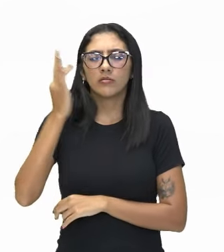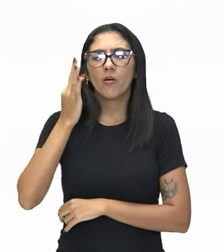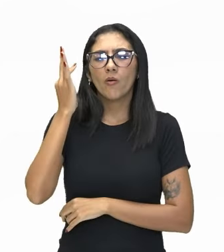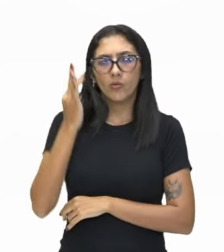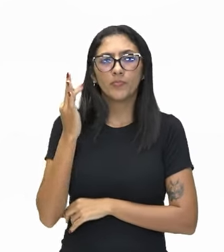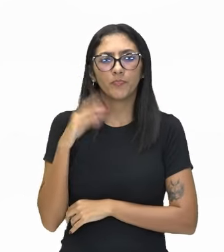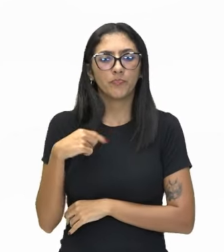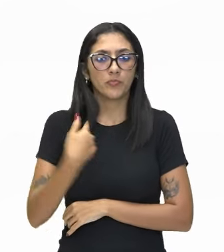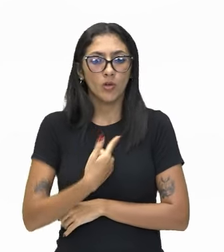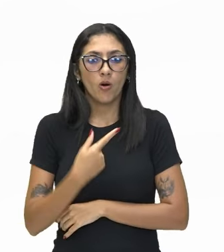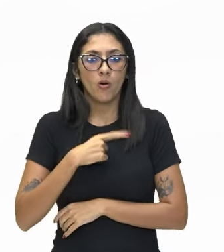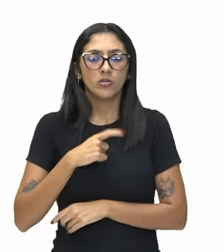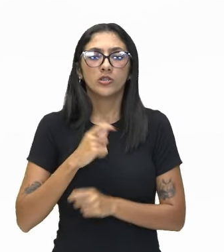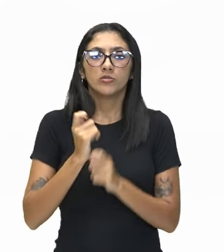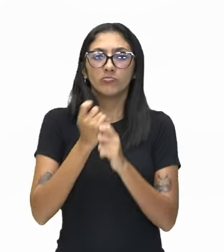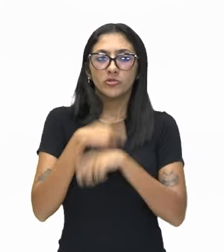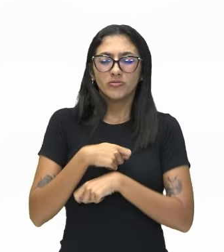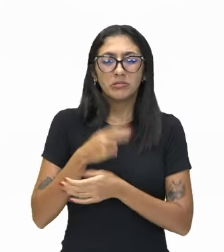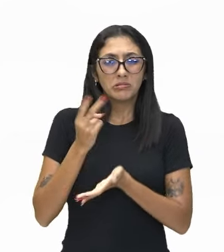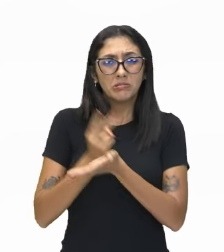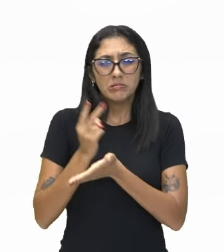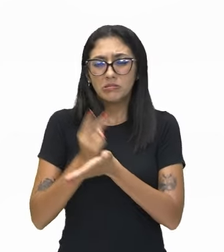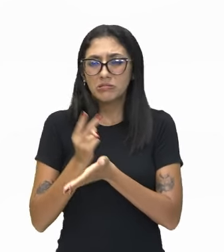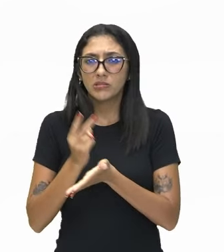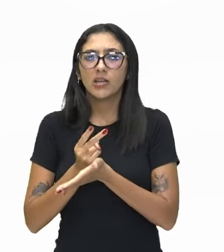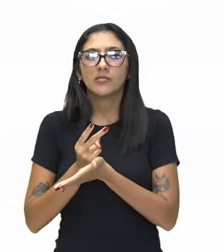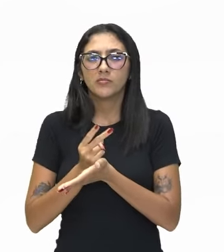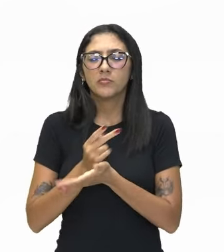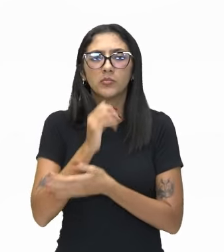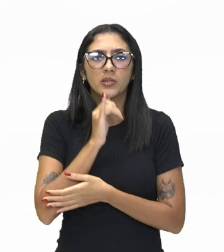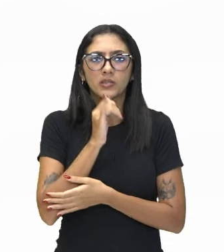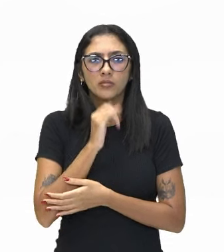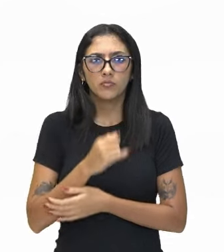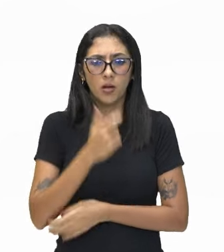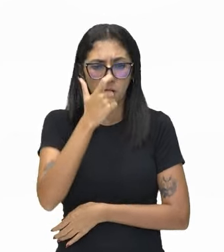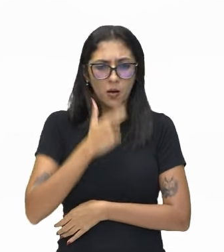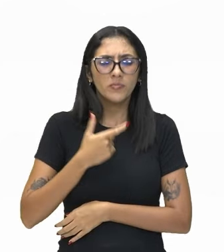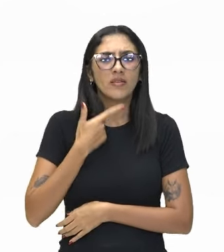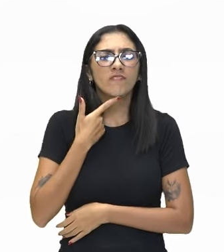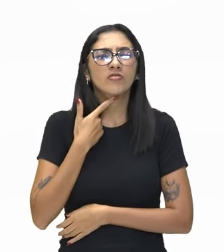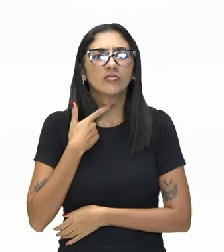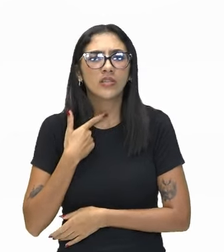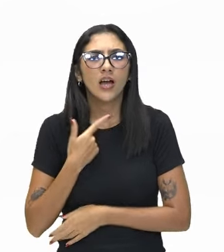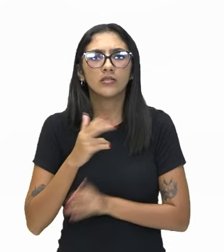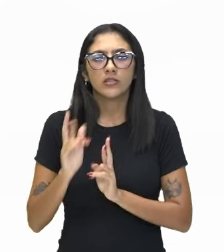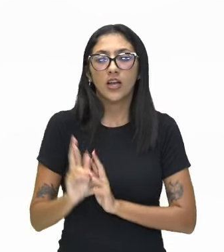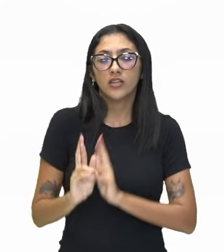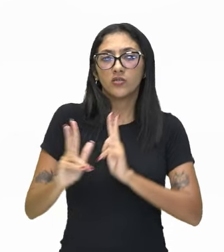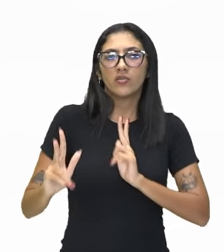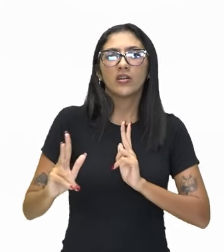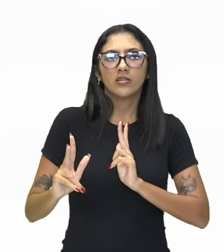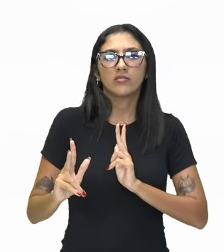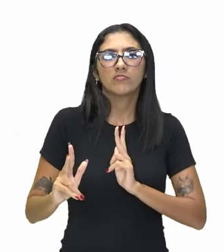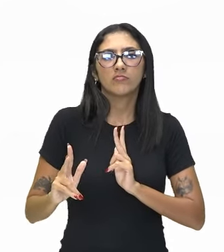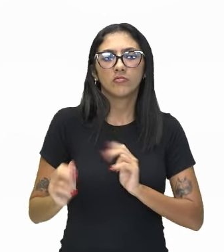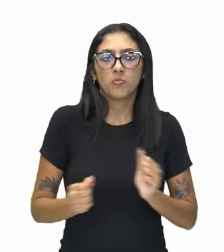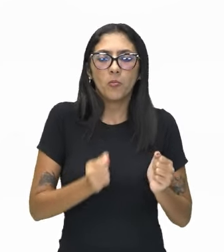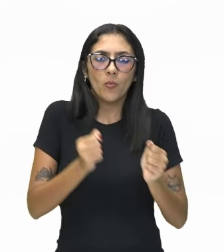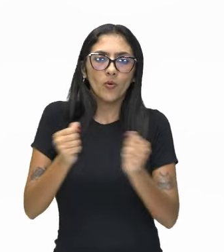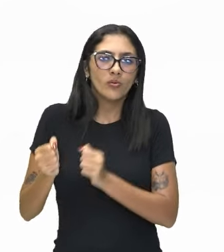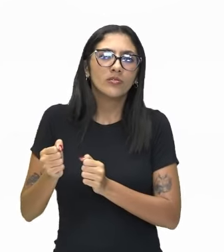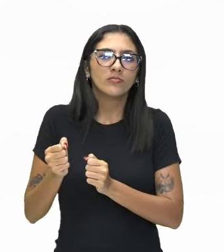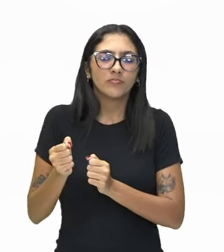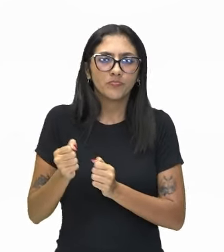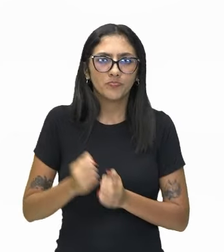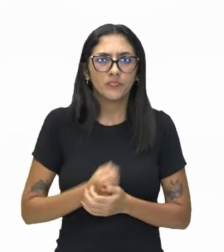condenados a essa liberdade. Porque o meu querer não vai se identificar com o poder, o que eu quero fazer, muitas